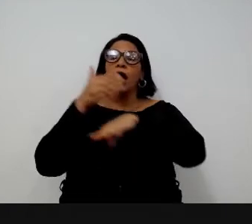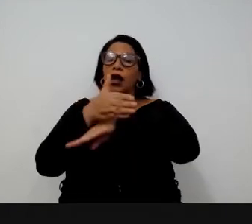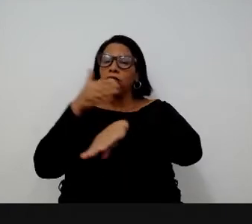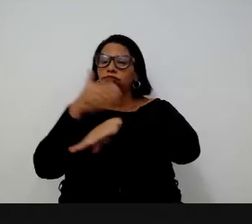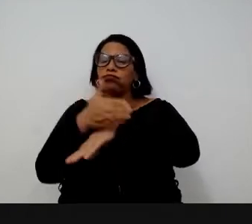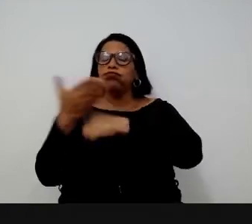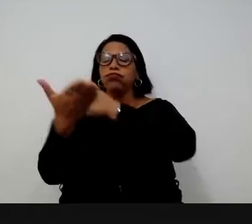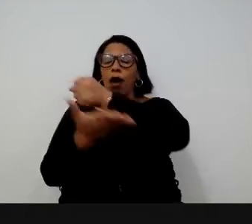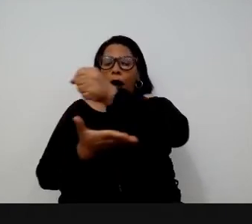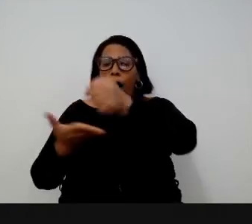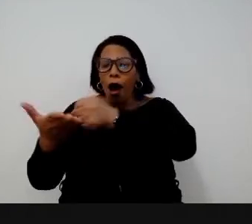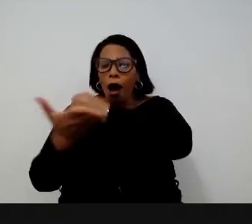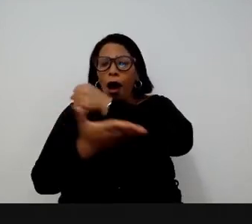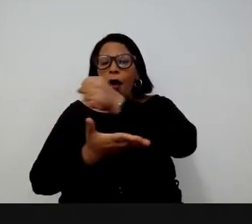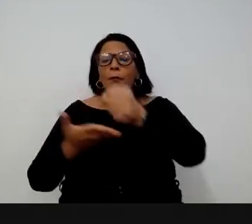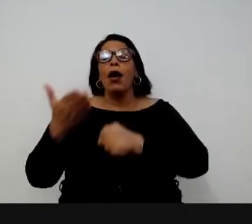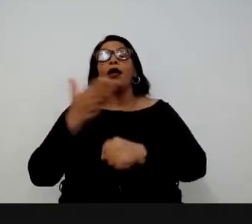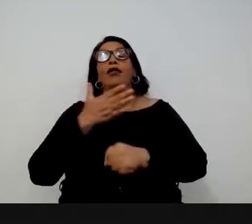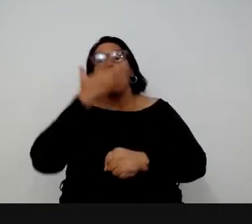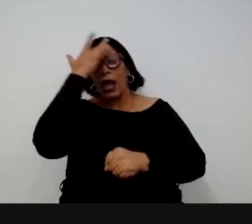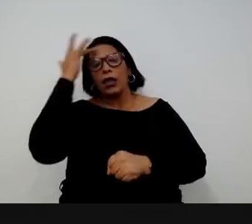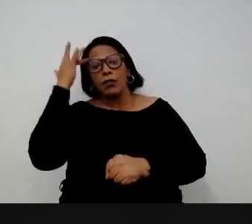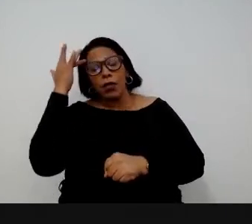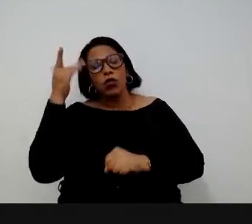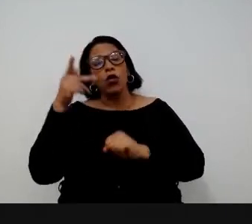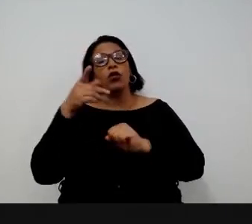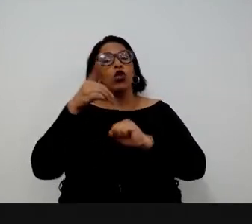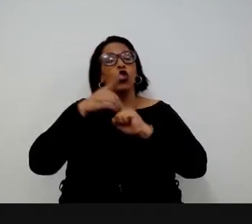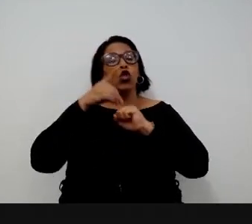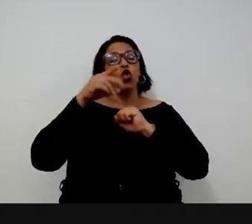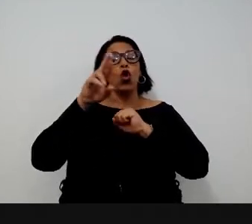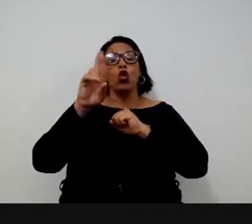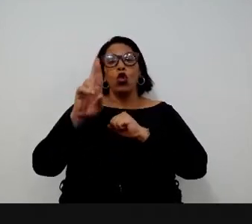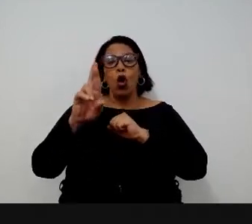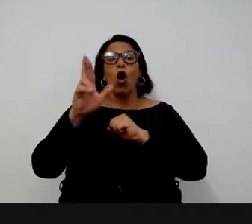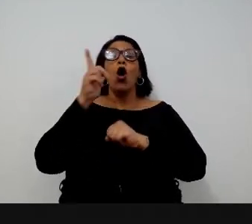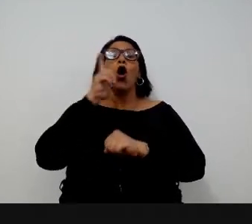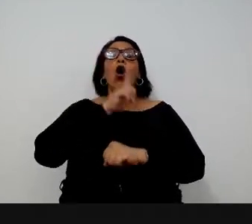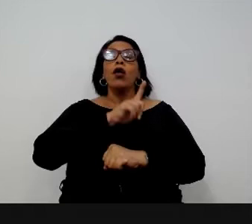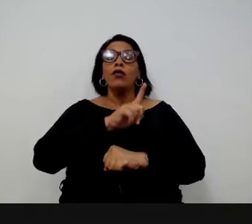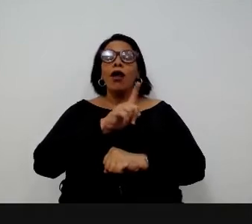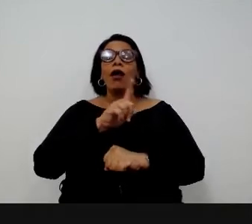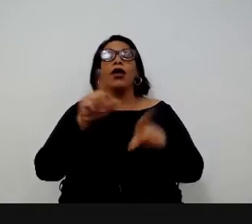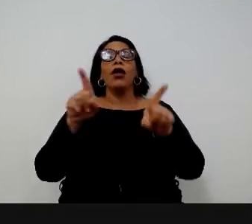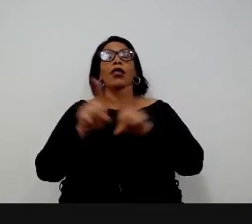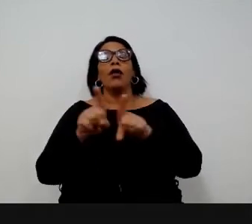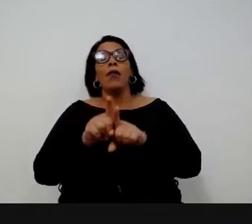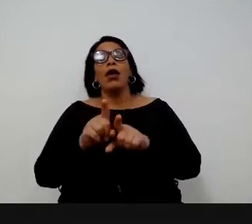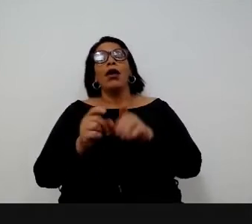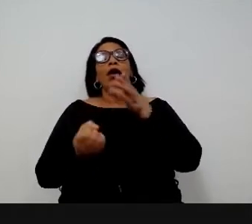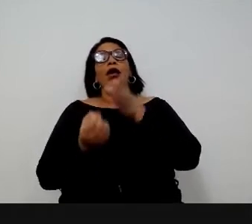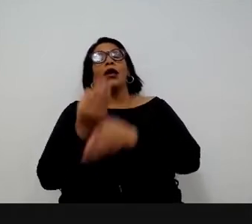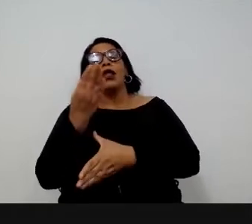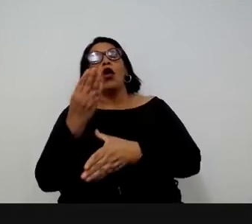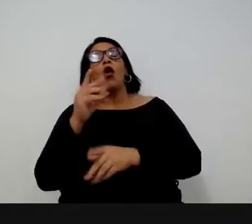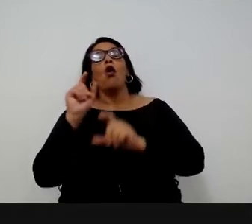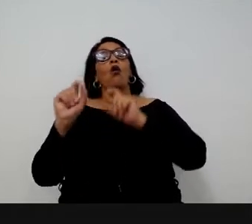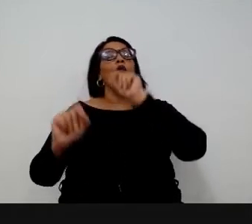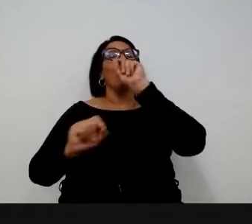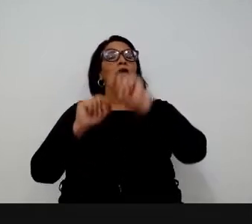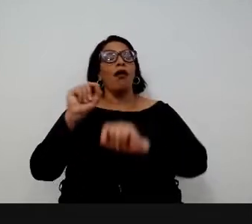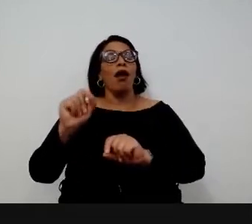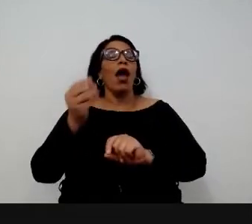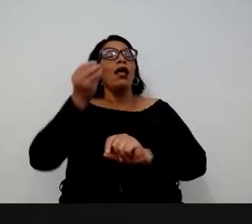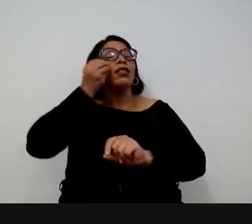utilizadas por pesquisadores e doutores. E um dos produtos do último ano foi o REG-BR, que é a nossa